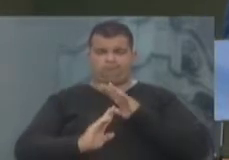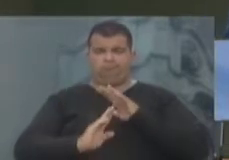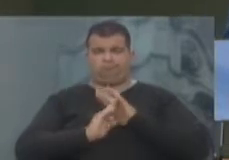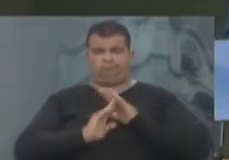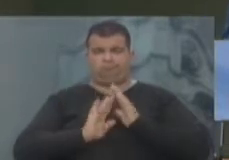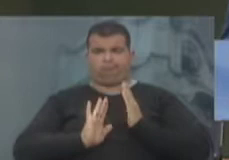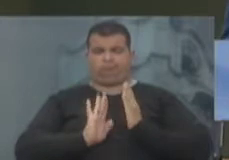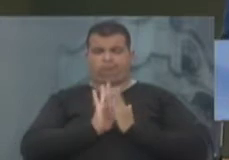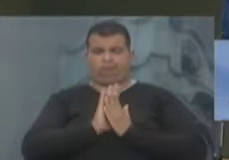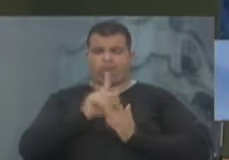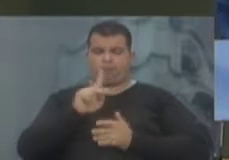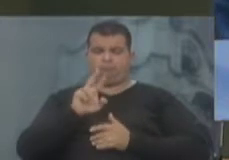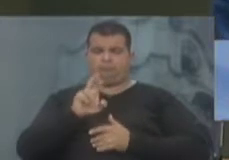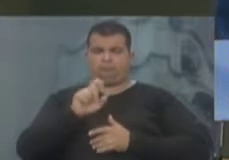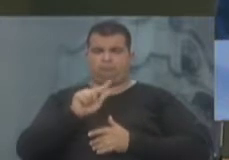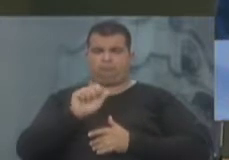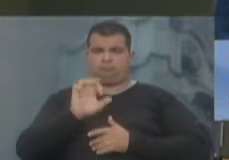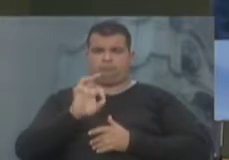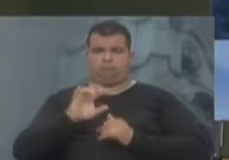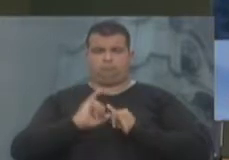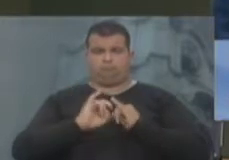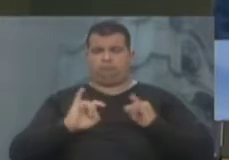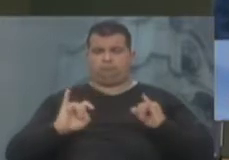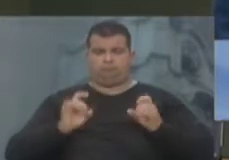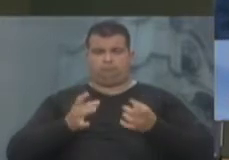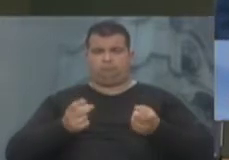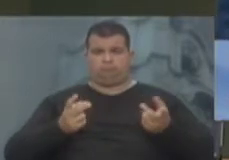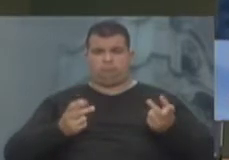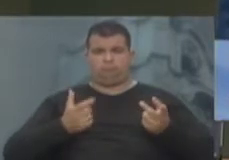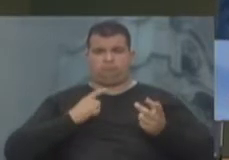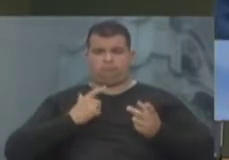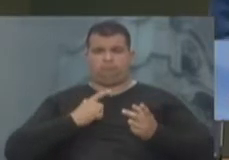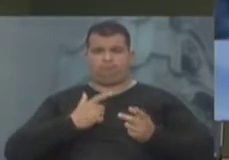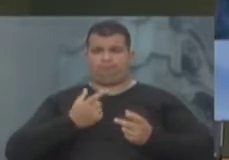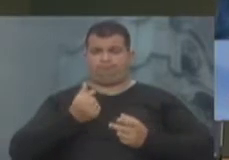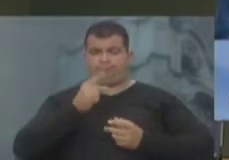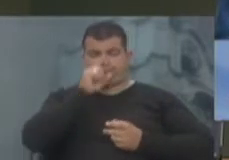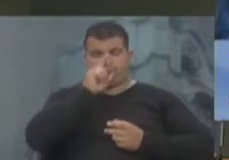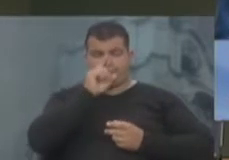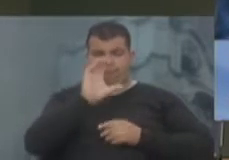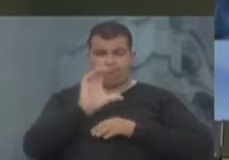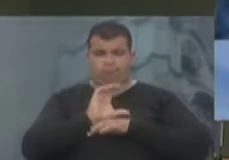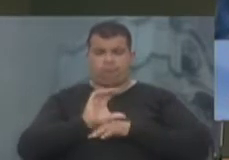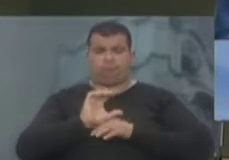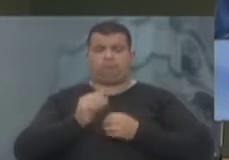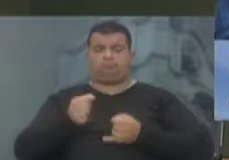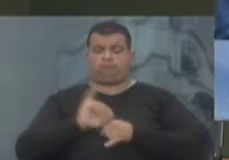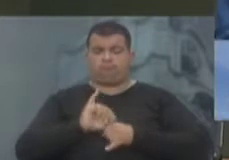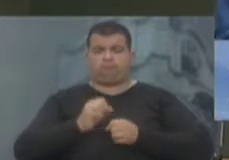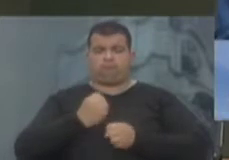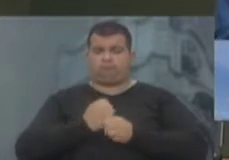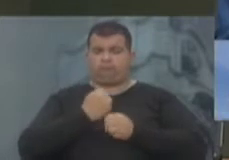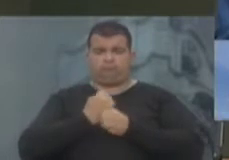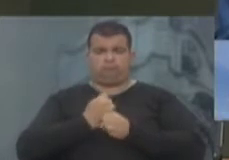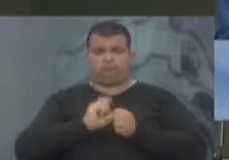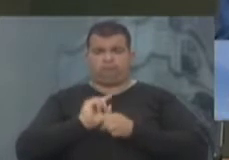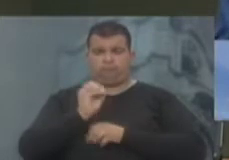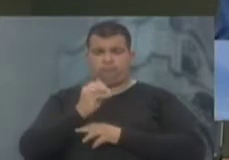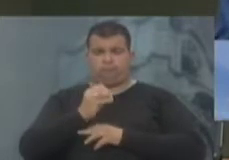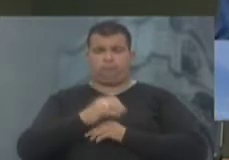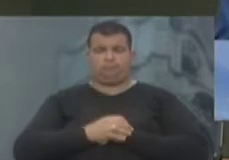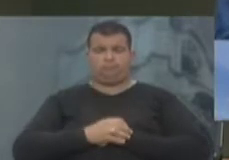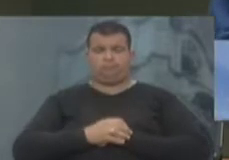o pregão eletrônico, botando em risco o recurso alocado para a construção do centro de eventos em Porto Alegre. Eu me